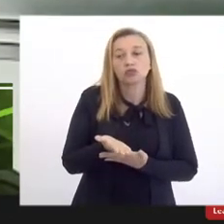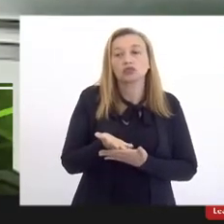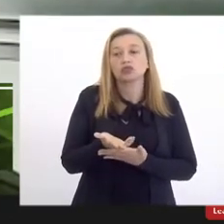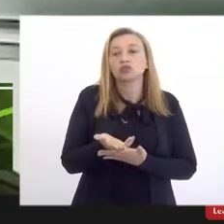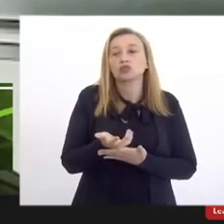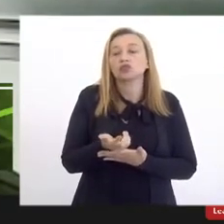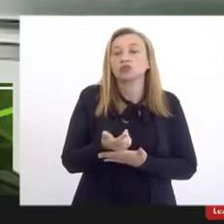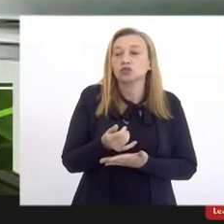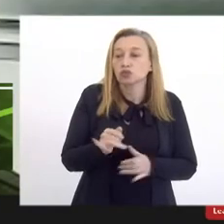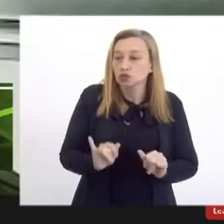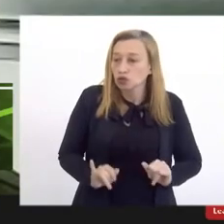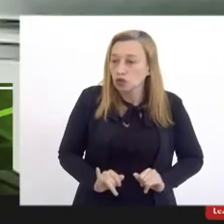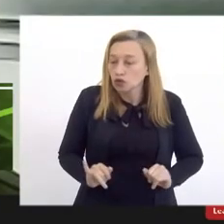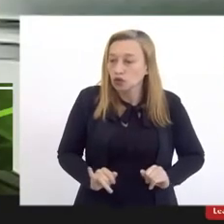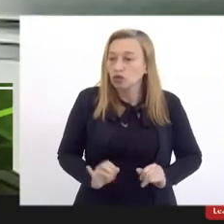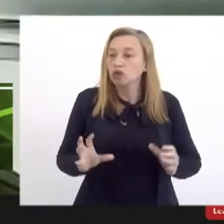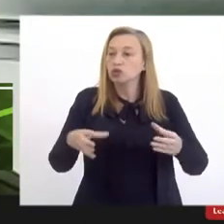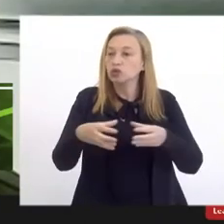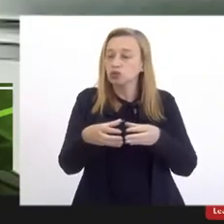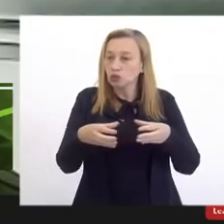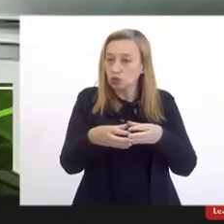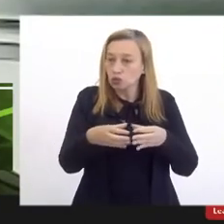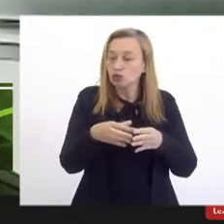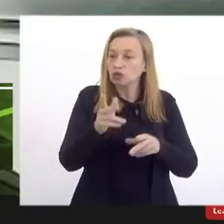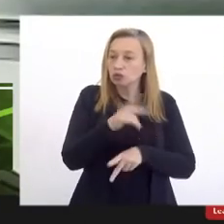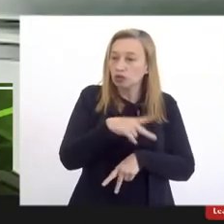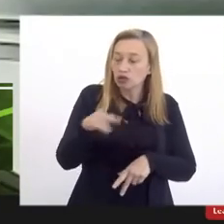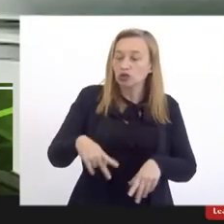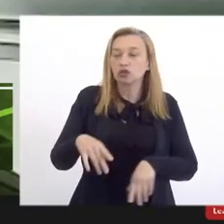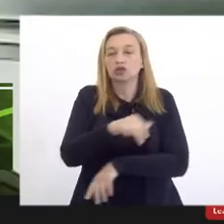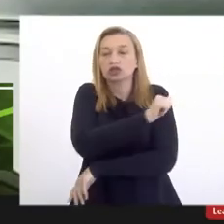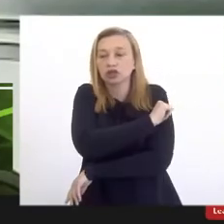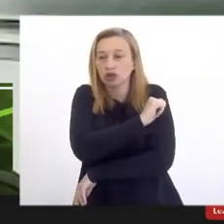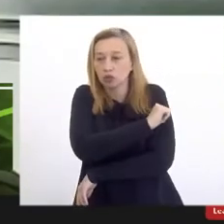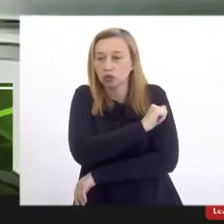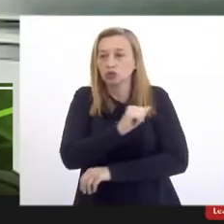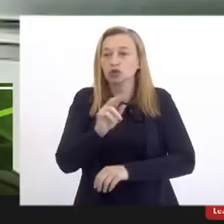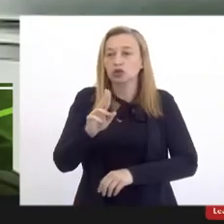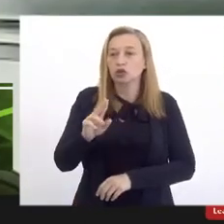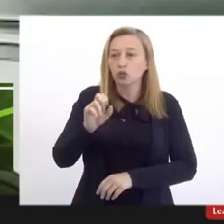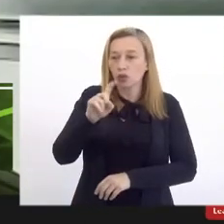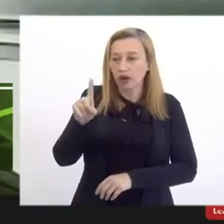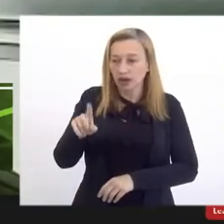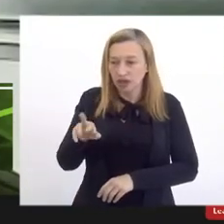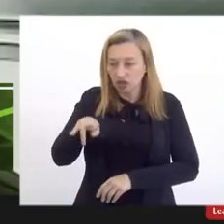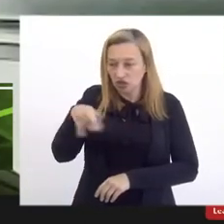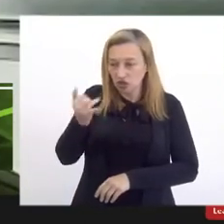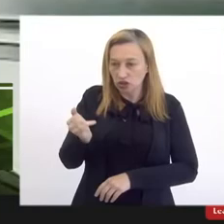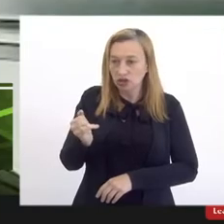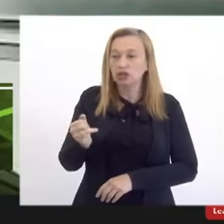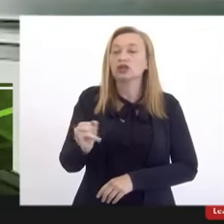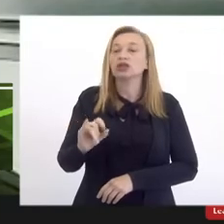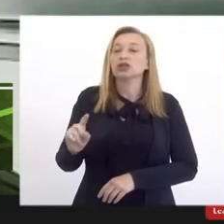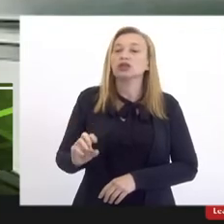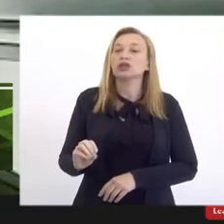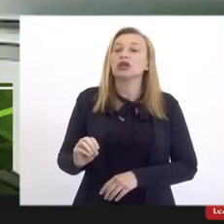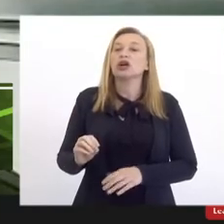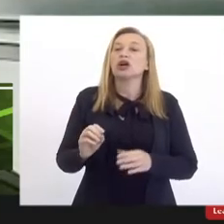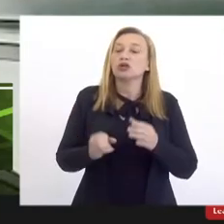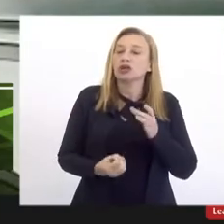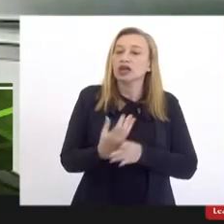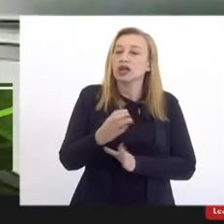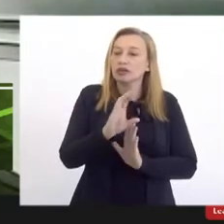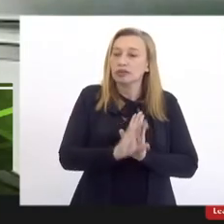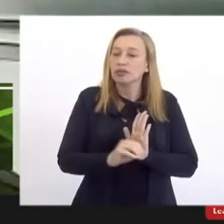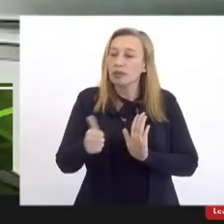que vive o corpo docente e decente da Verde. Fiz emendas para melhorar esse